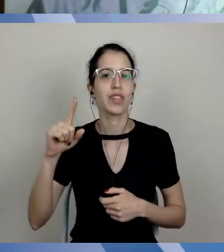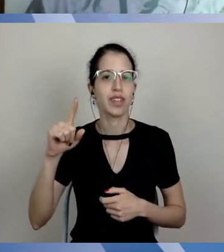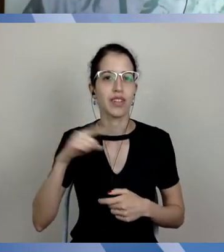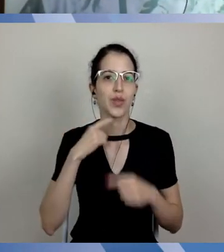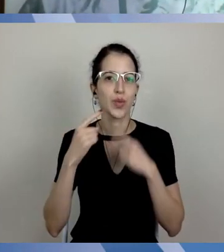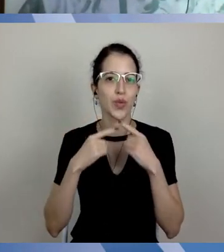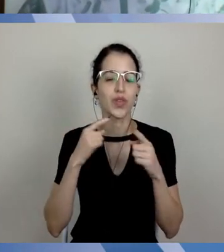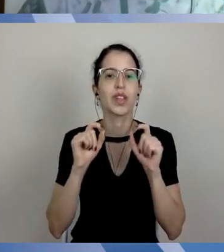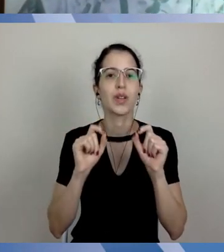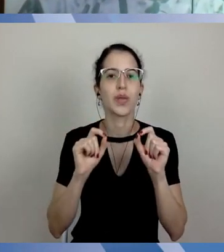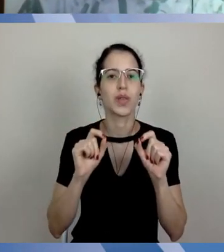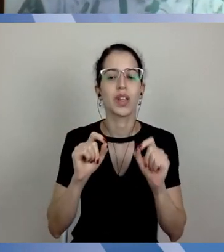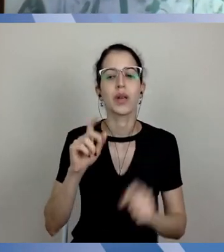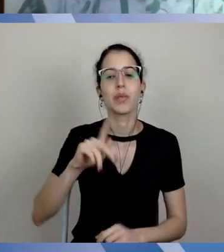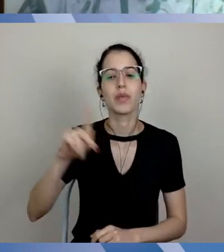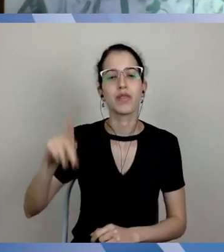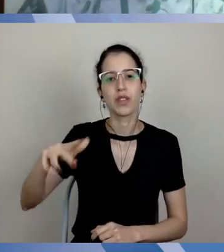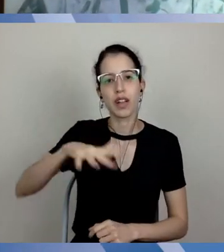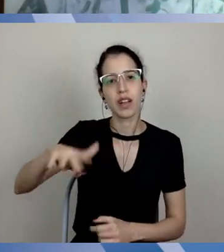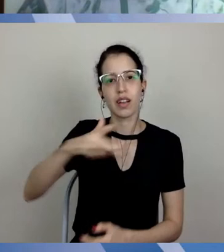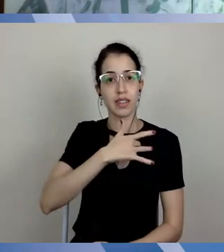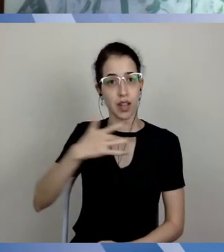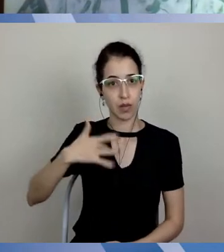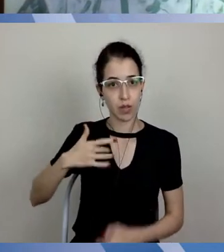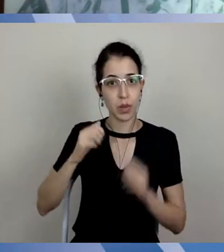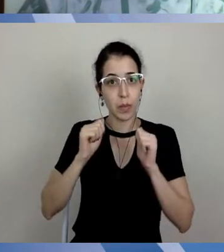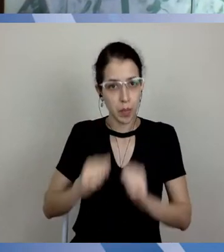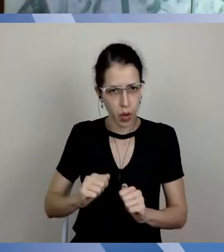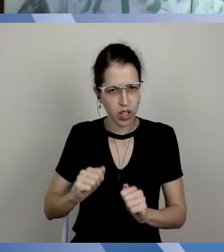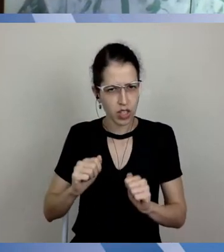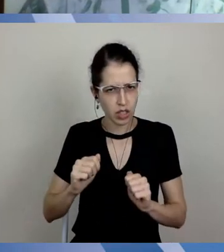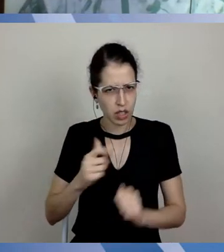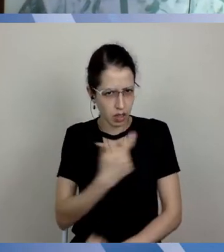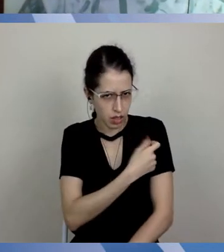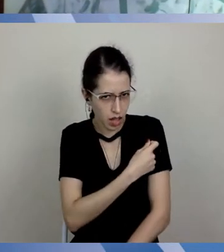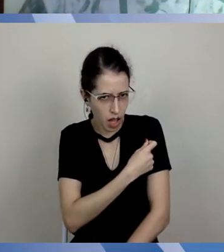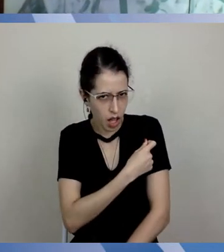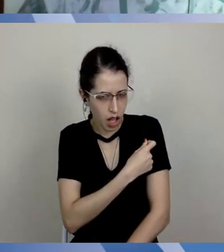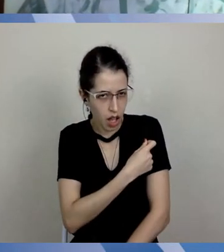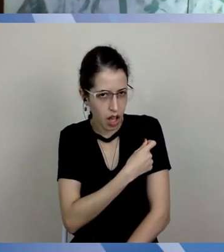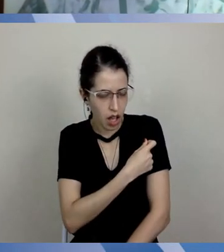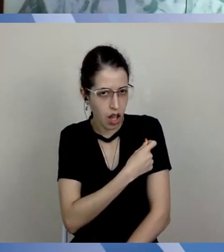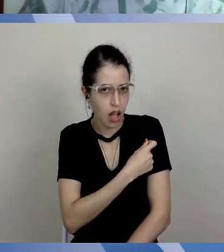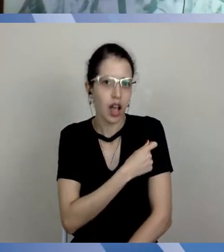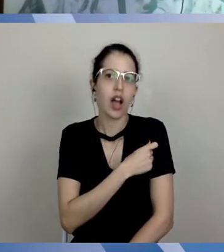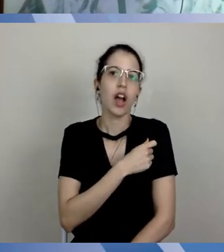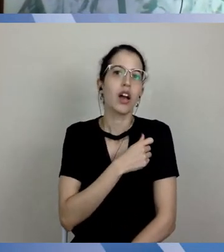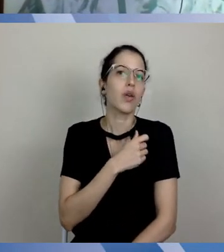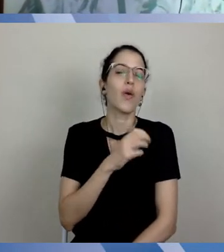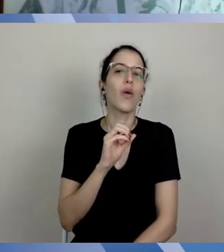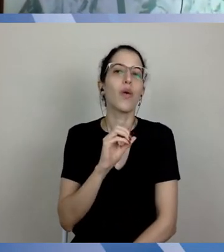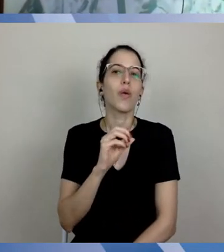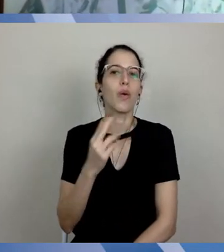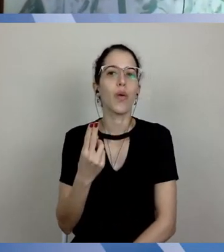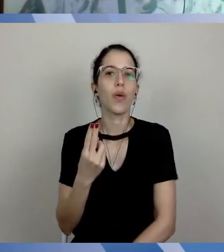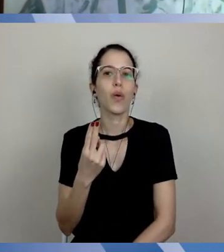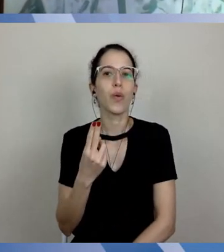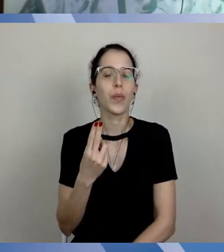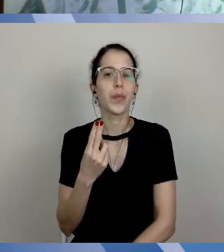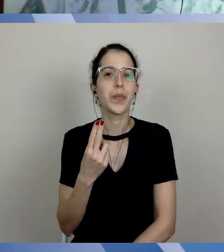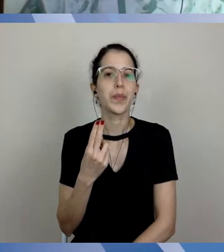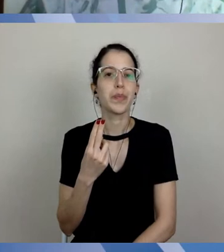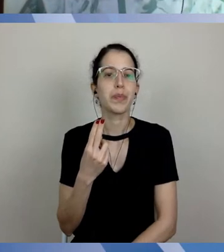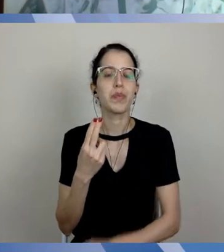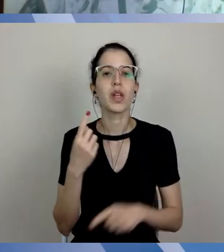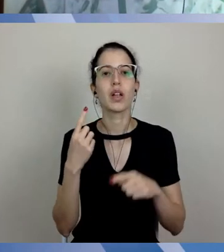de docentes, por exemplo, da área da saúde, que poderiam ter se vacinado, ou alguns já, inclusive, eventualmente, tenham se vacinado por conta dos critérios